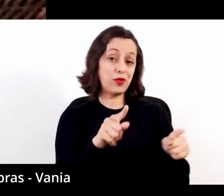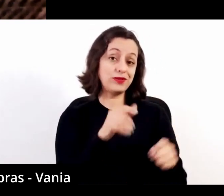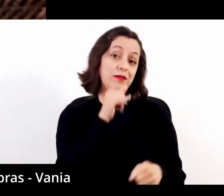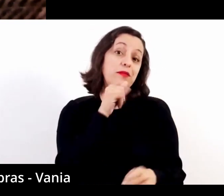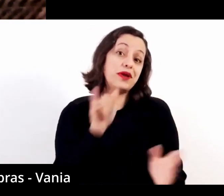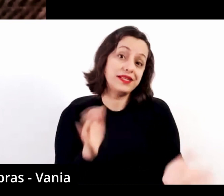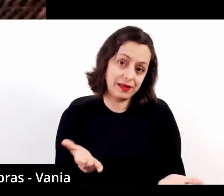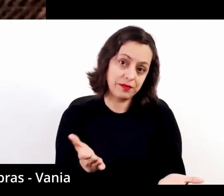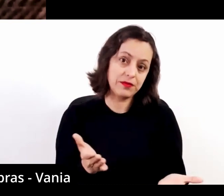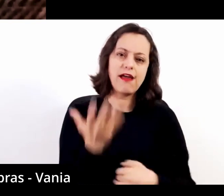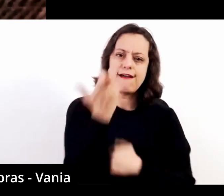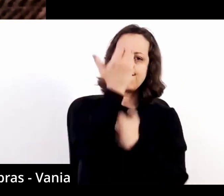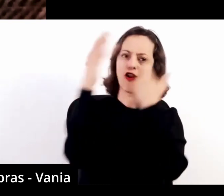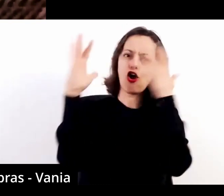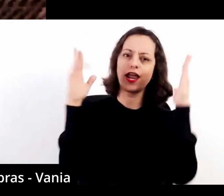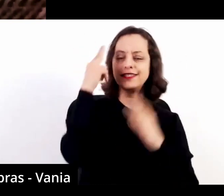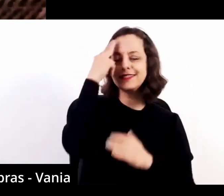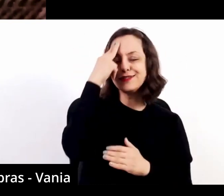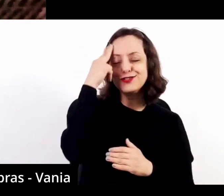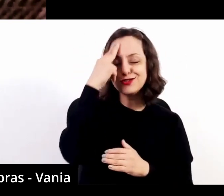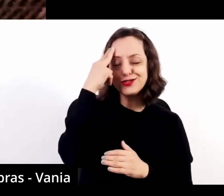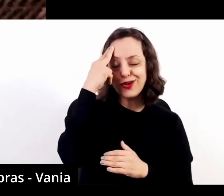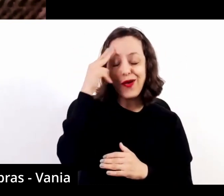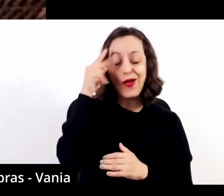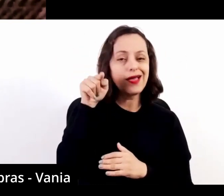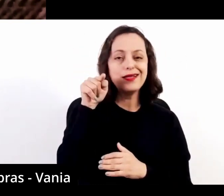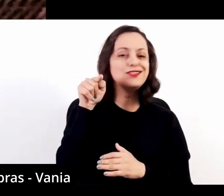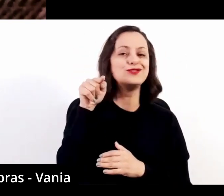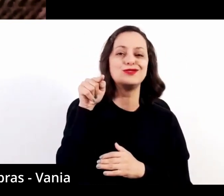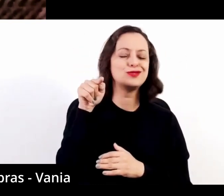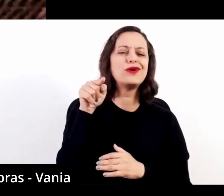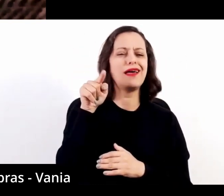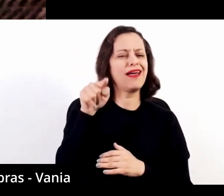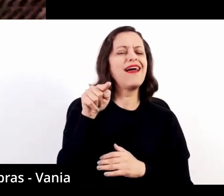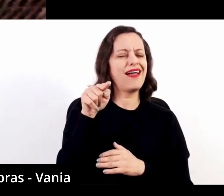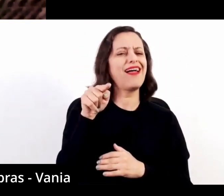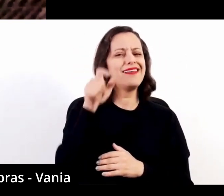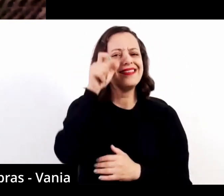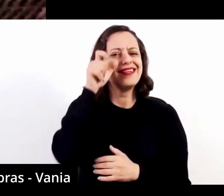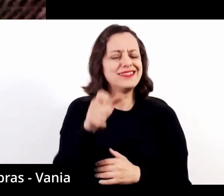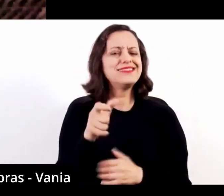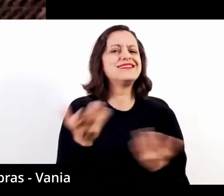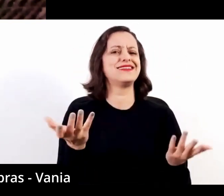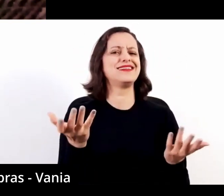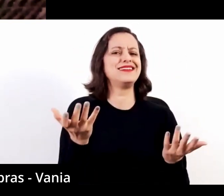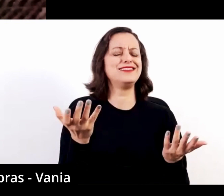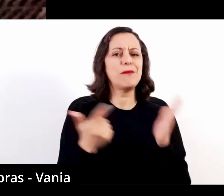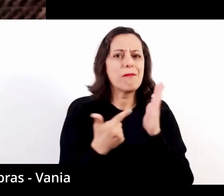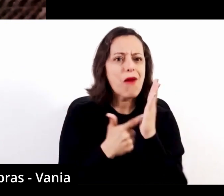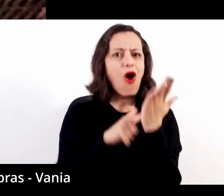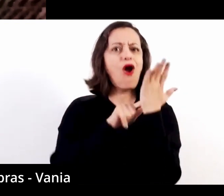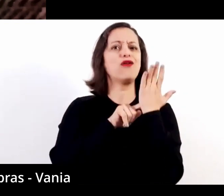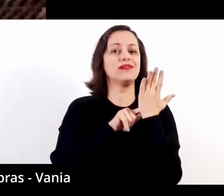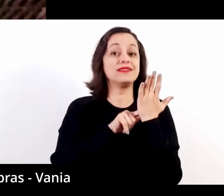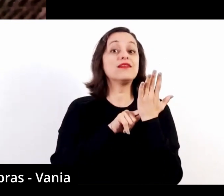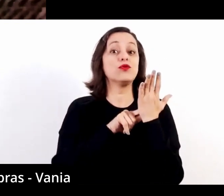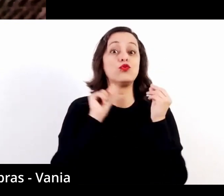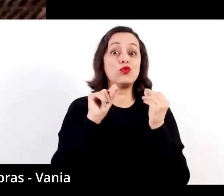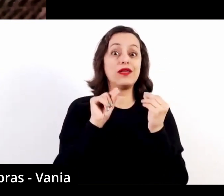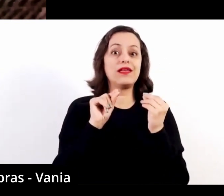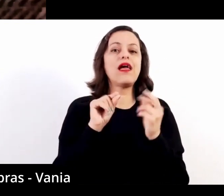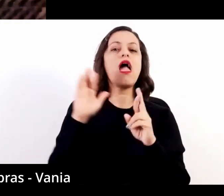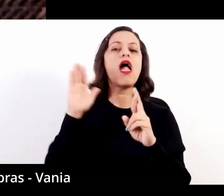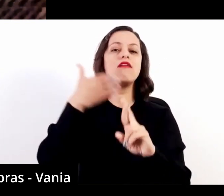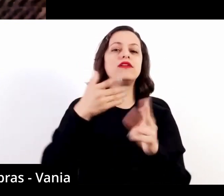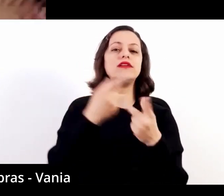floresta é um exemplar bastante nítido e forte dessa representatividade musical latino